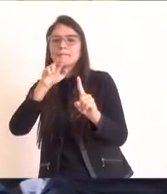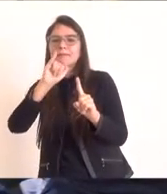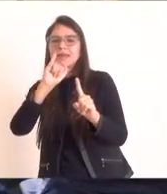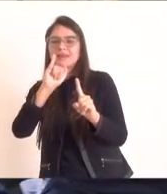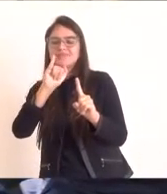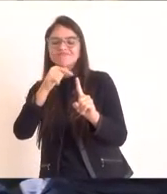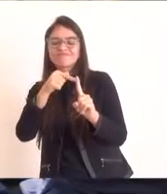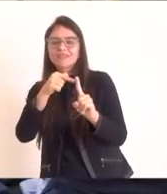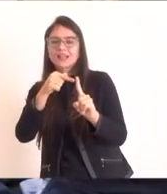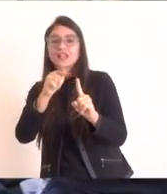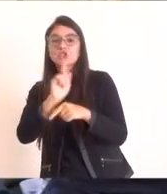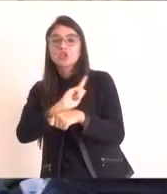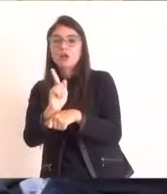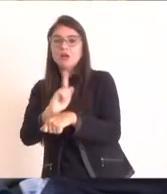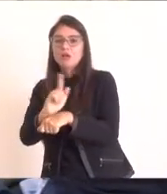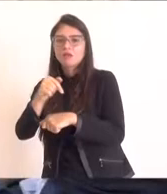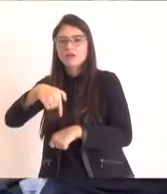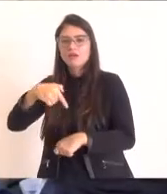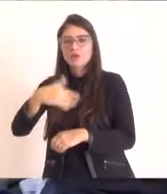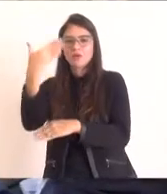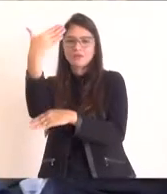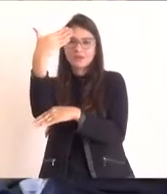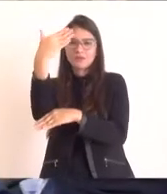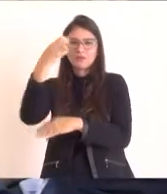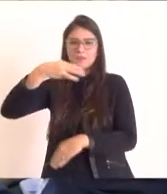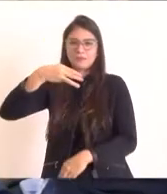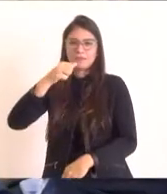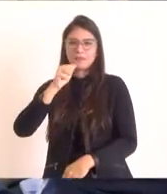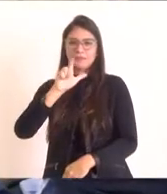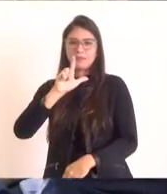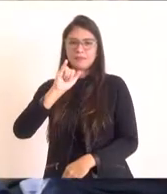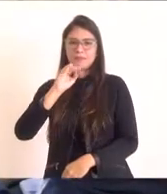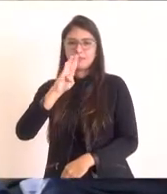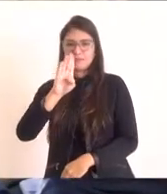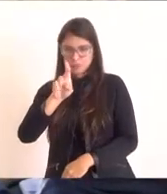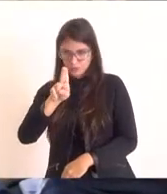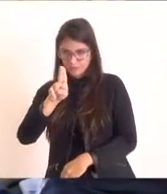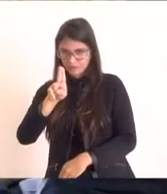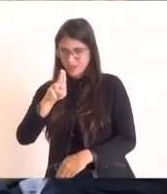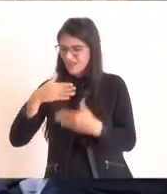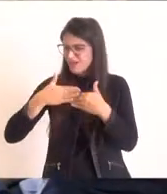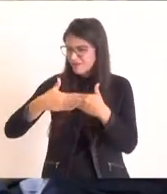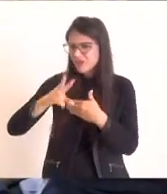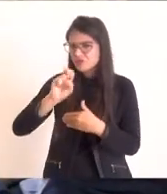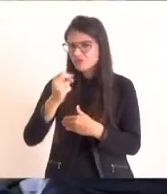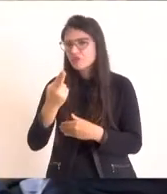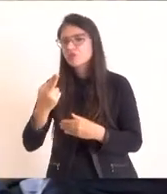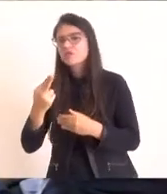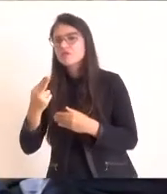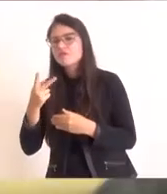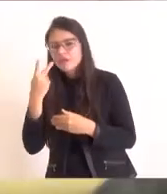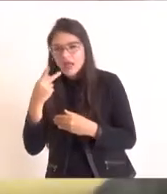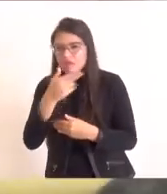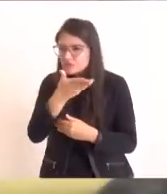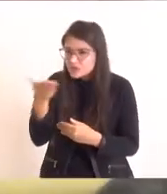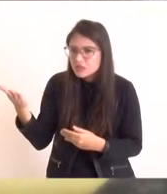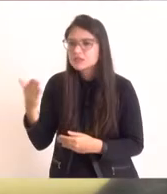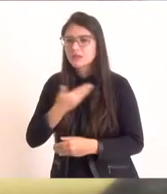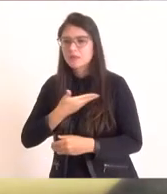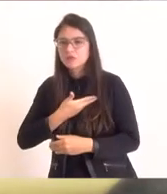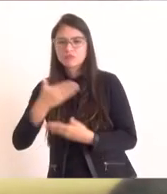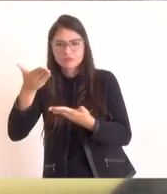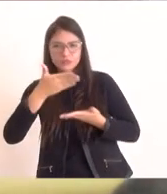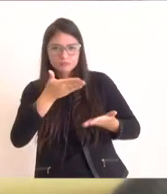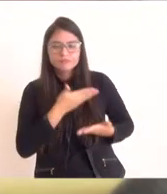obrigado. Então, já já vou saudar os outros amigos presentes, mas eu quero passar agora a